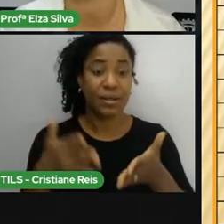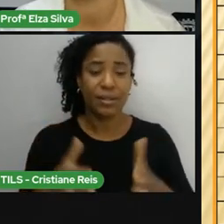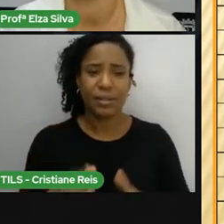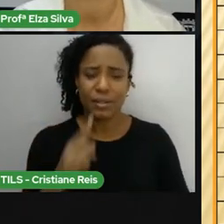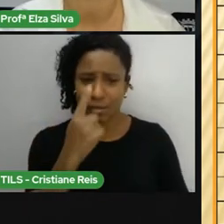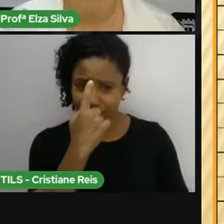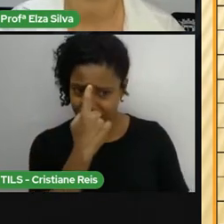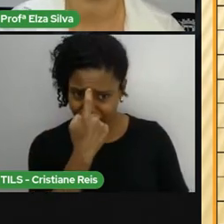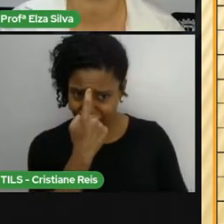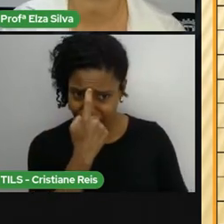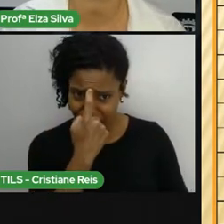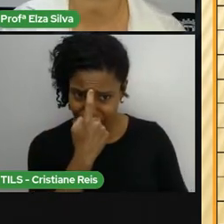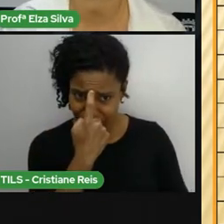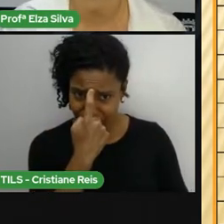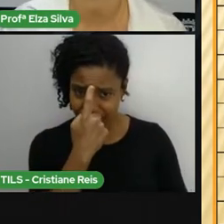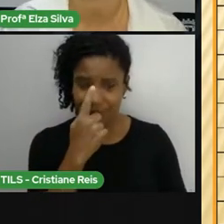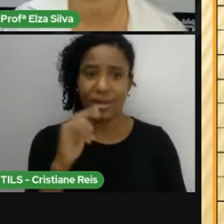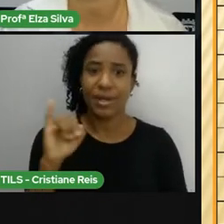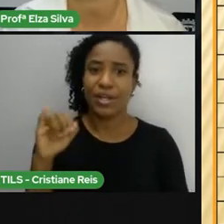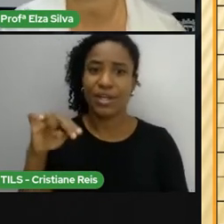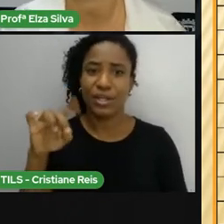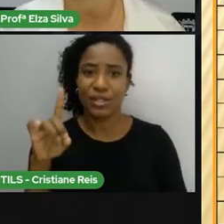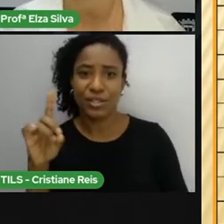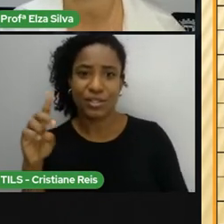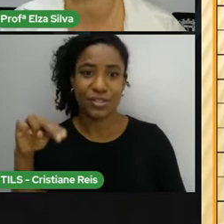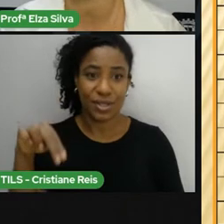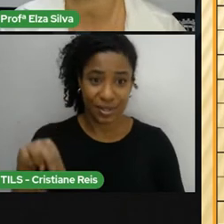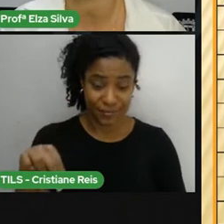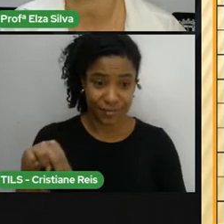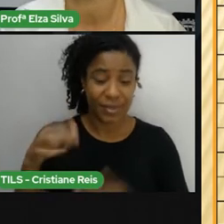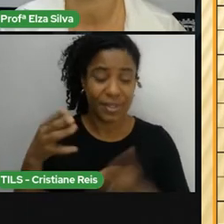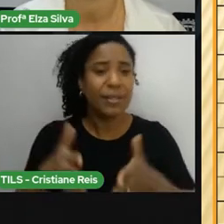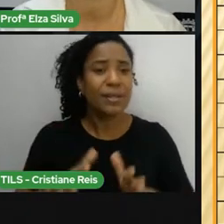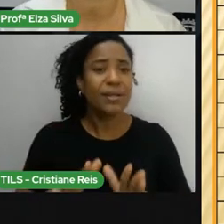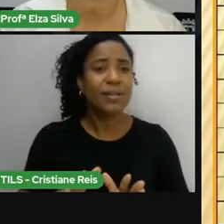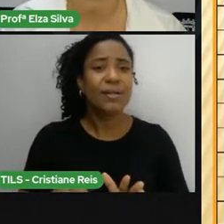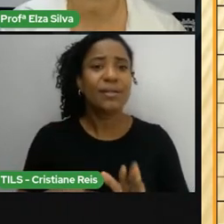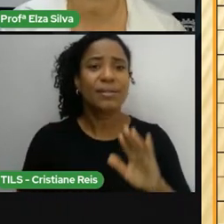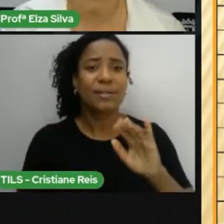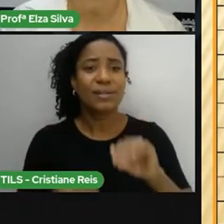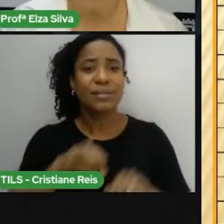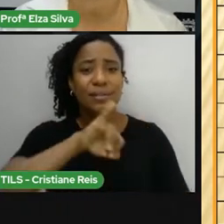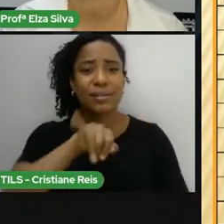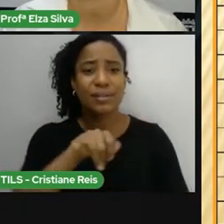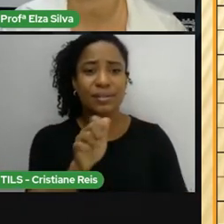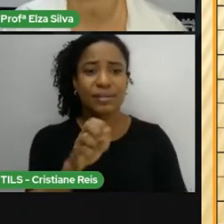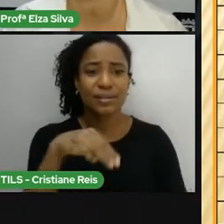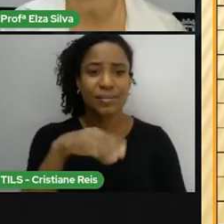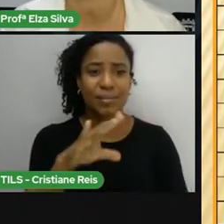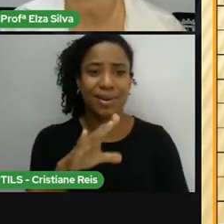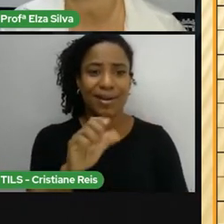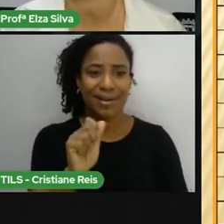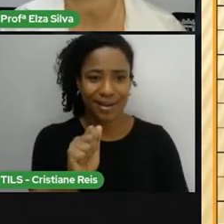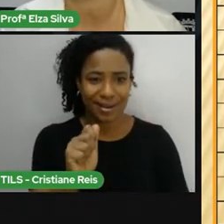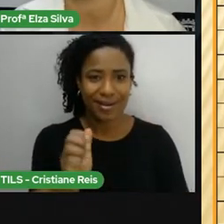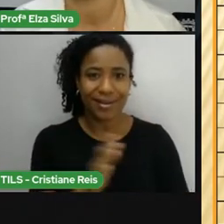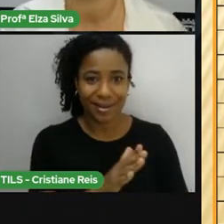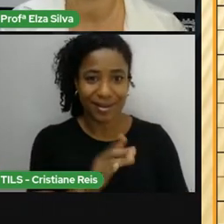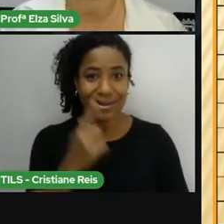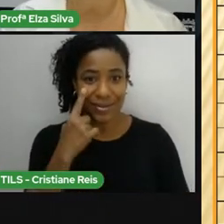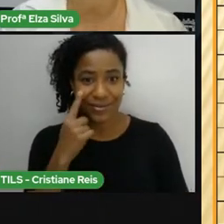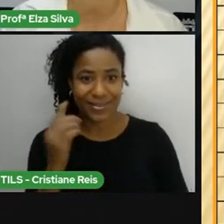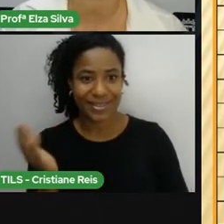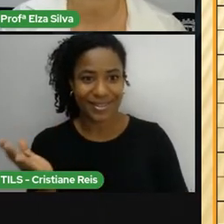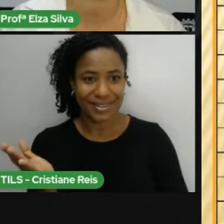Jamaica Jamaican Jamaicano Kenyan Kenyan Keniano